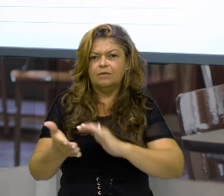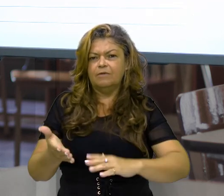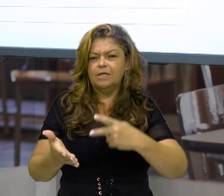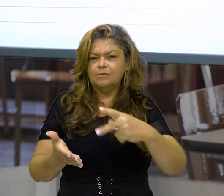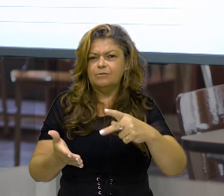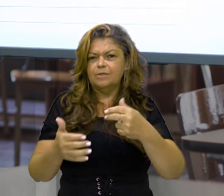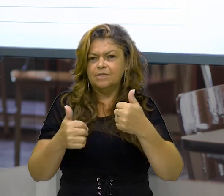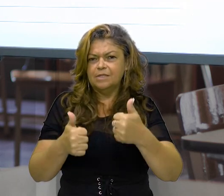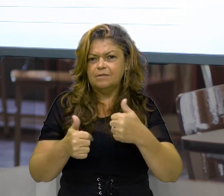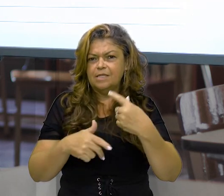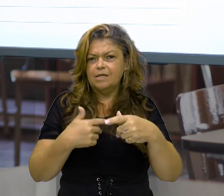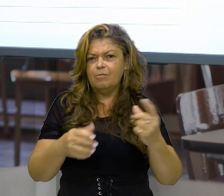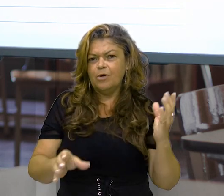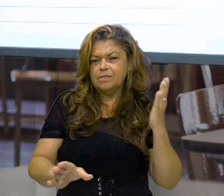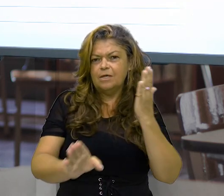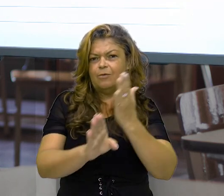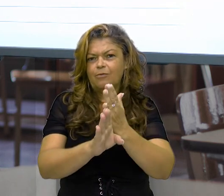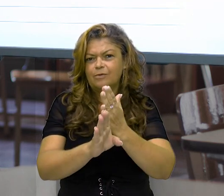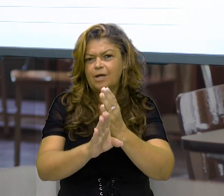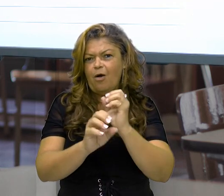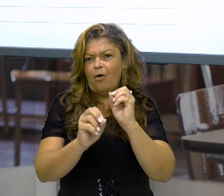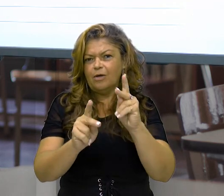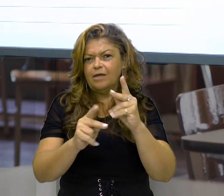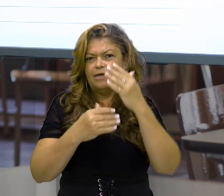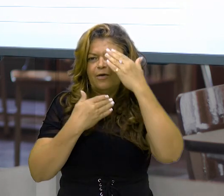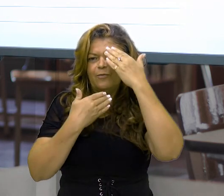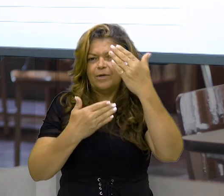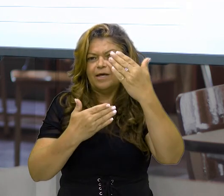que a gente depois volta corrigindo-as. Ok? Obrigado.